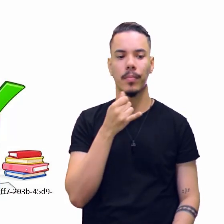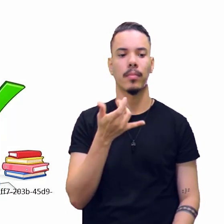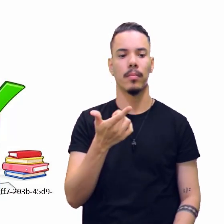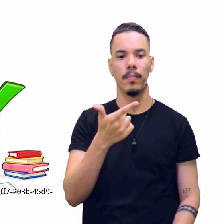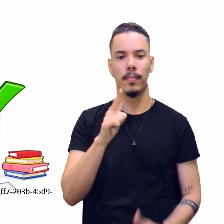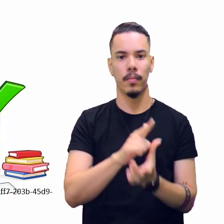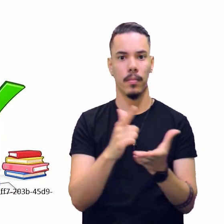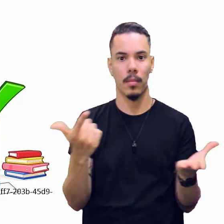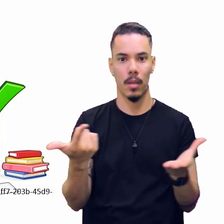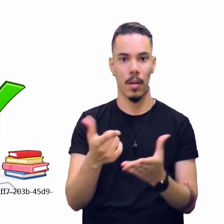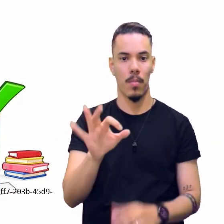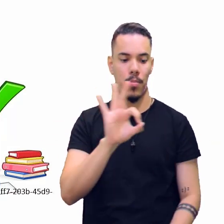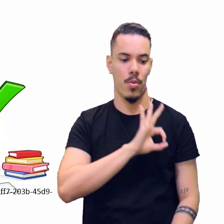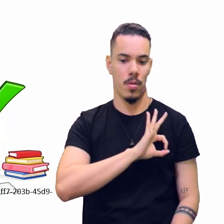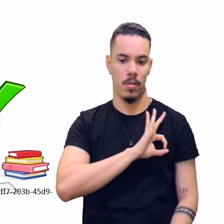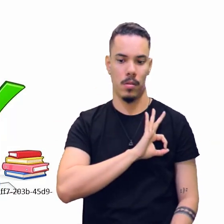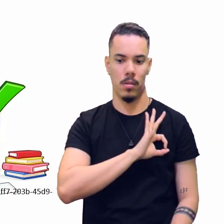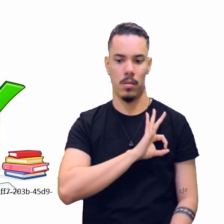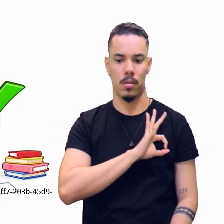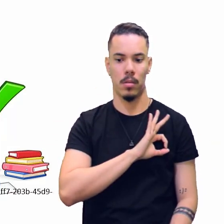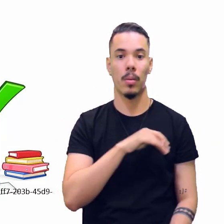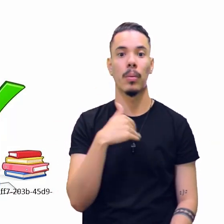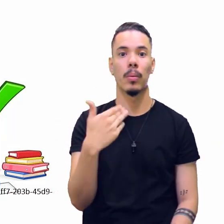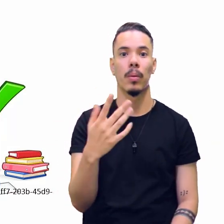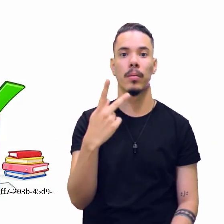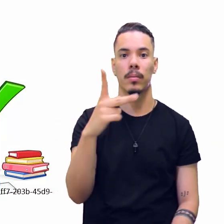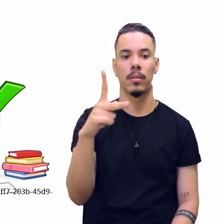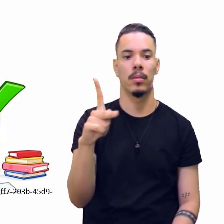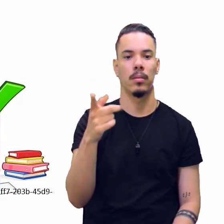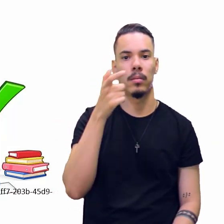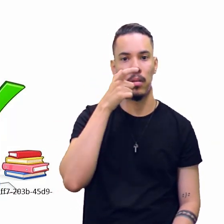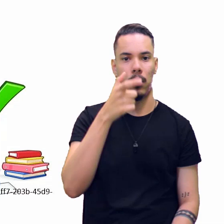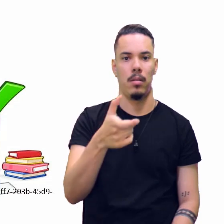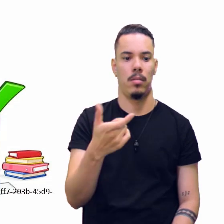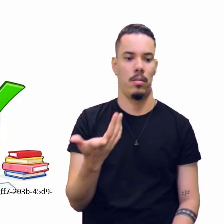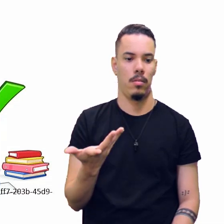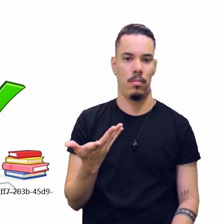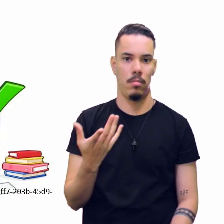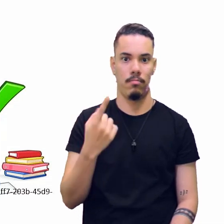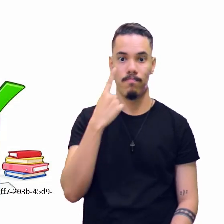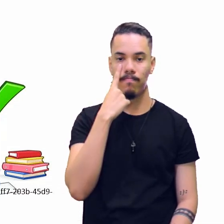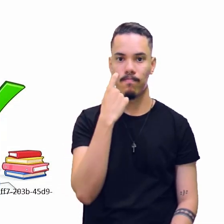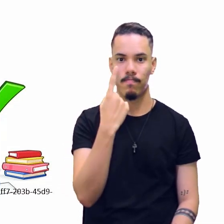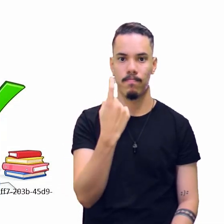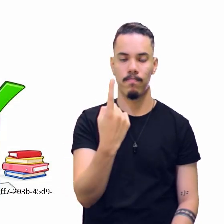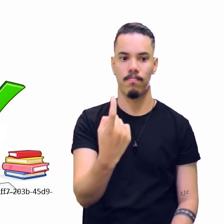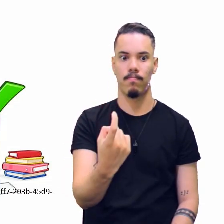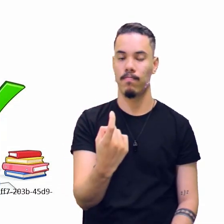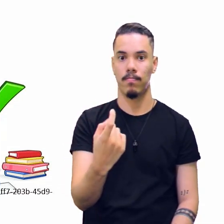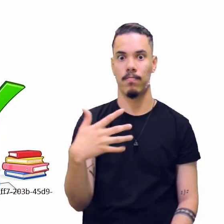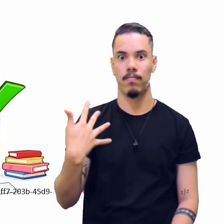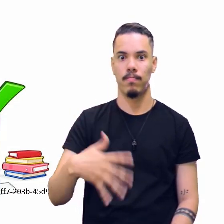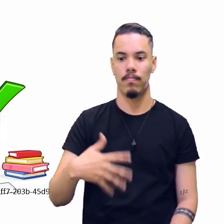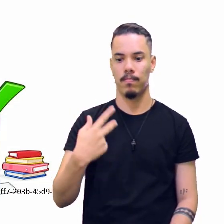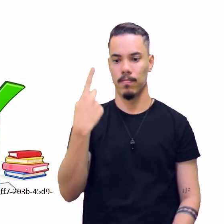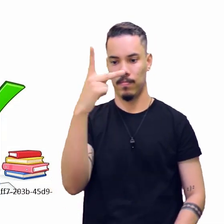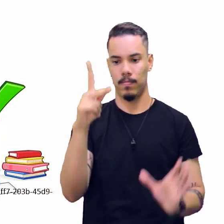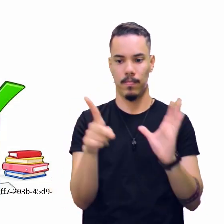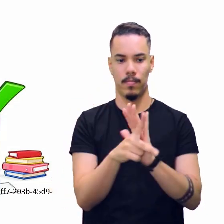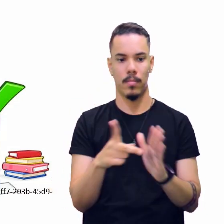policial. Qual é a manchete que vai chamar mais atenção para você? Qual a manchete de